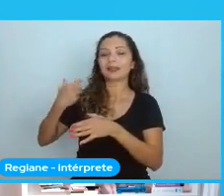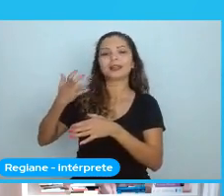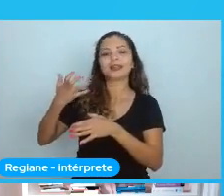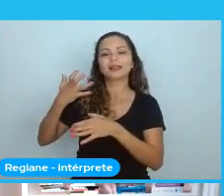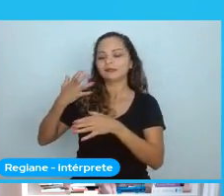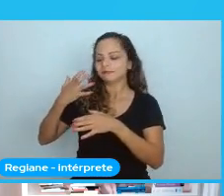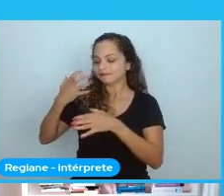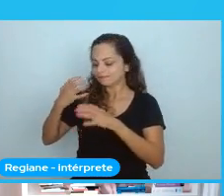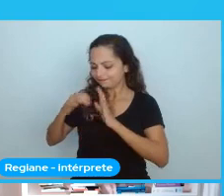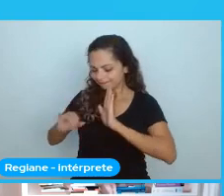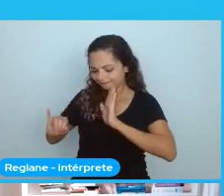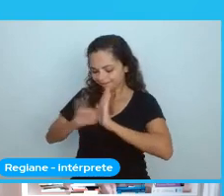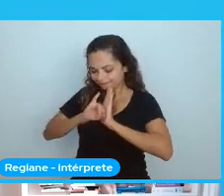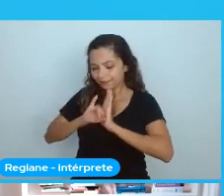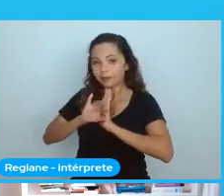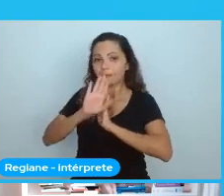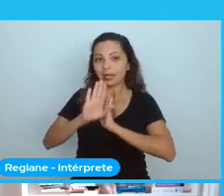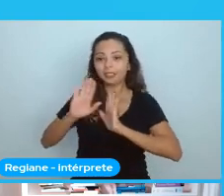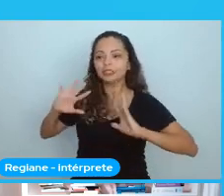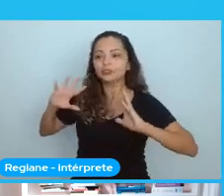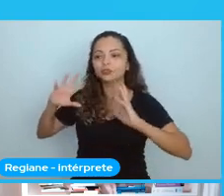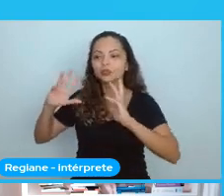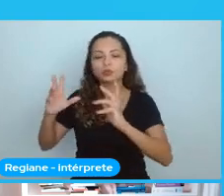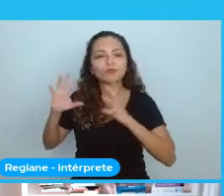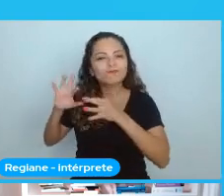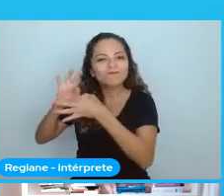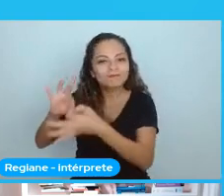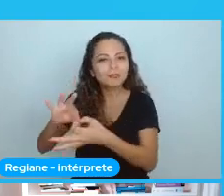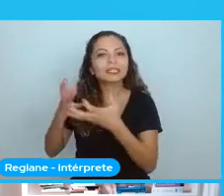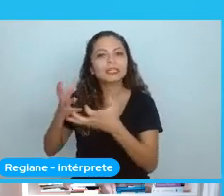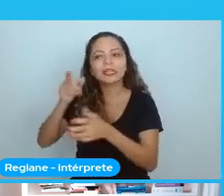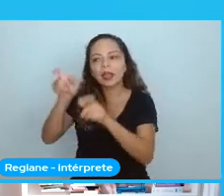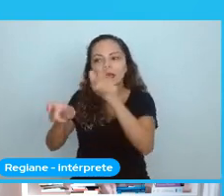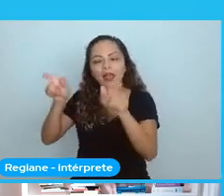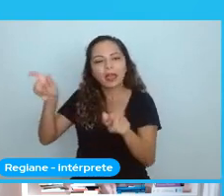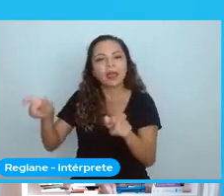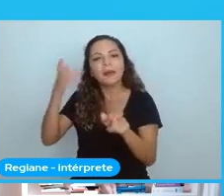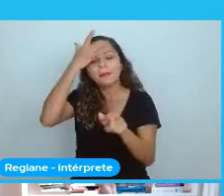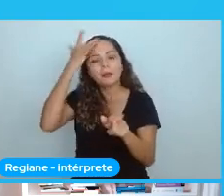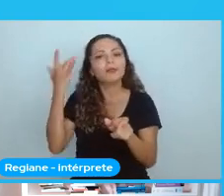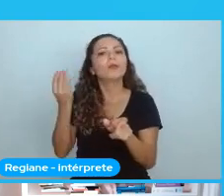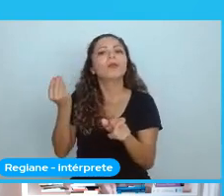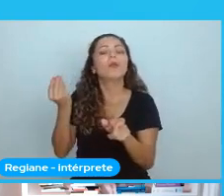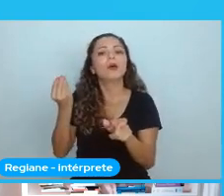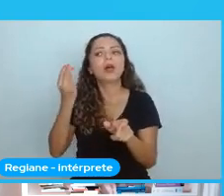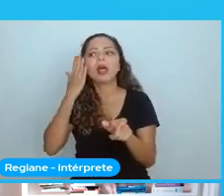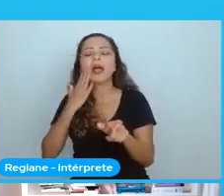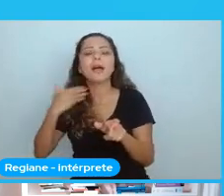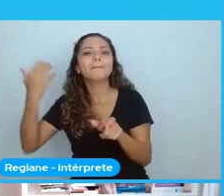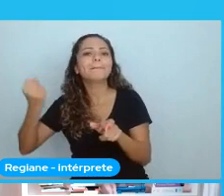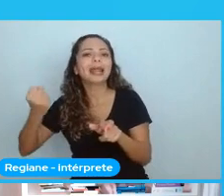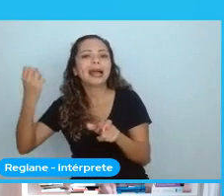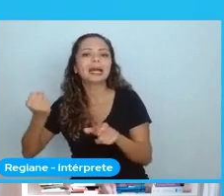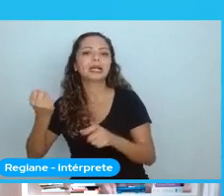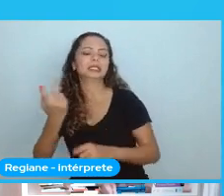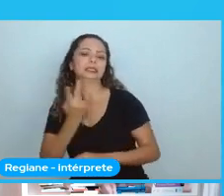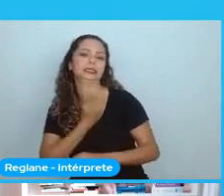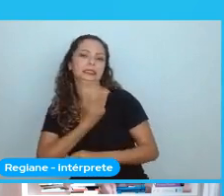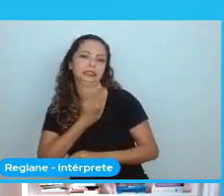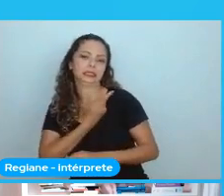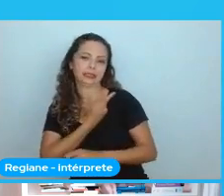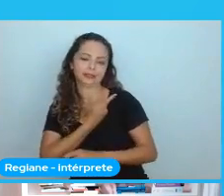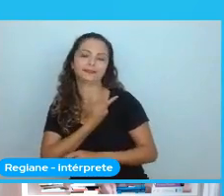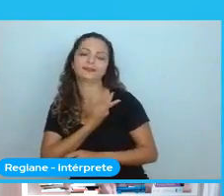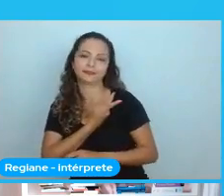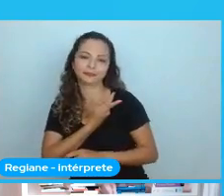Então, a nossa identificação inicial, ela foi uma identificação que invisibilizou. E eu